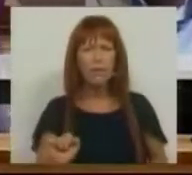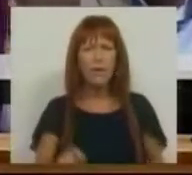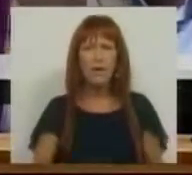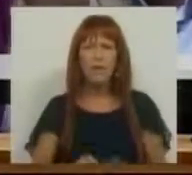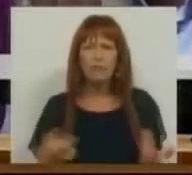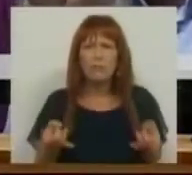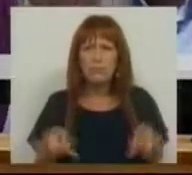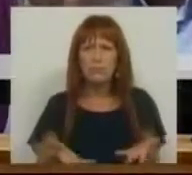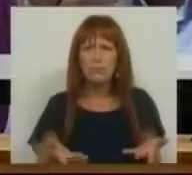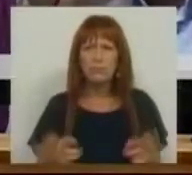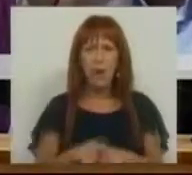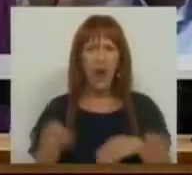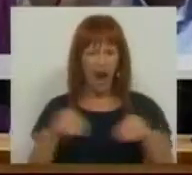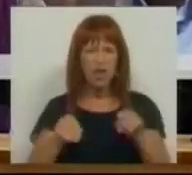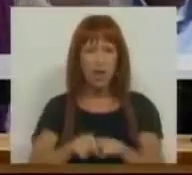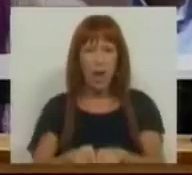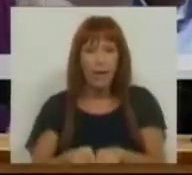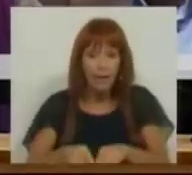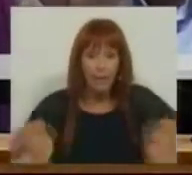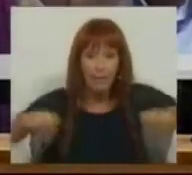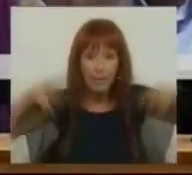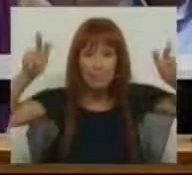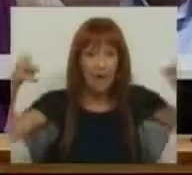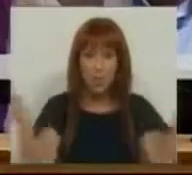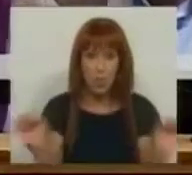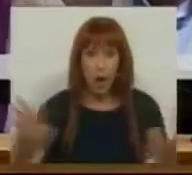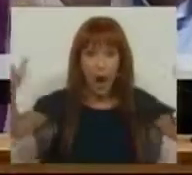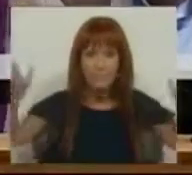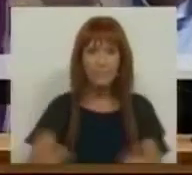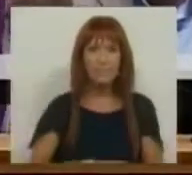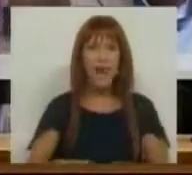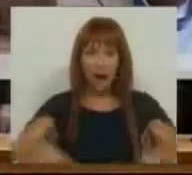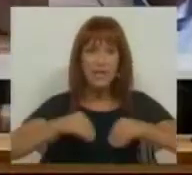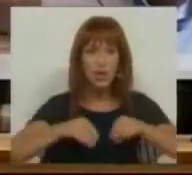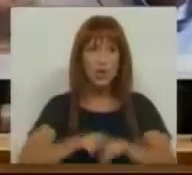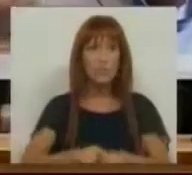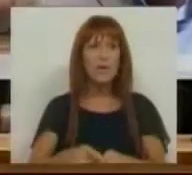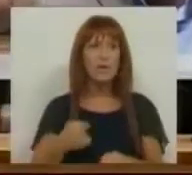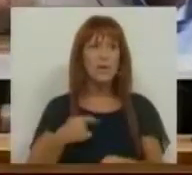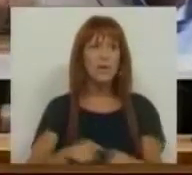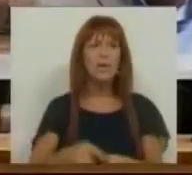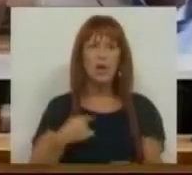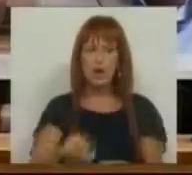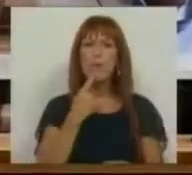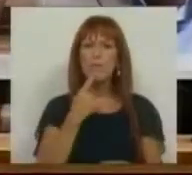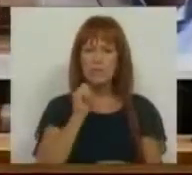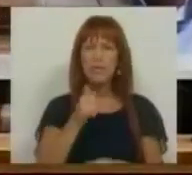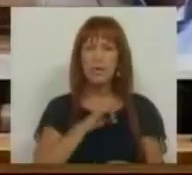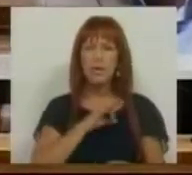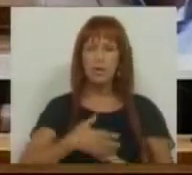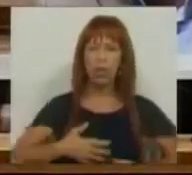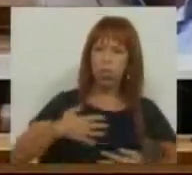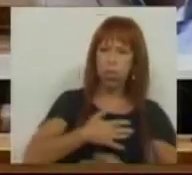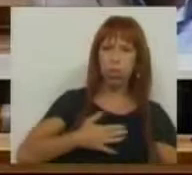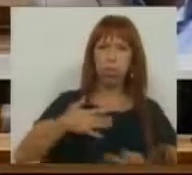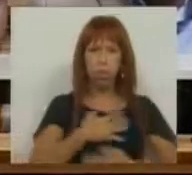se for para jogar à macaca, já não existe. Assuma isso. E eu bem percebo o seu mal